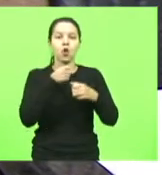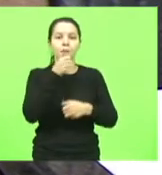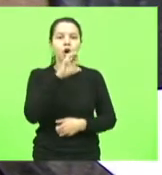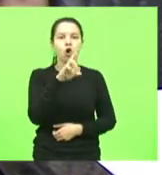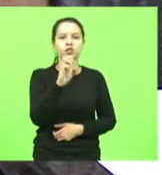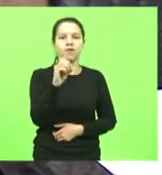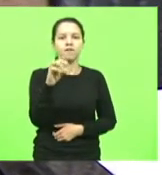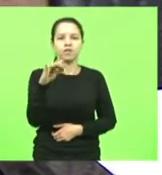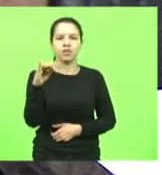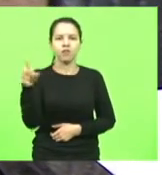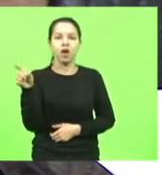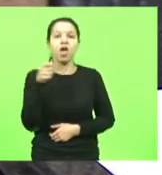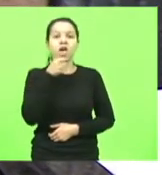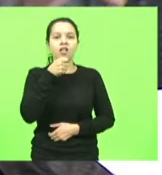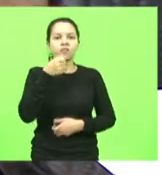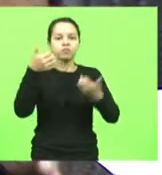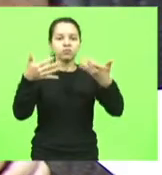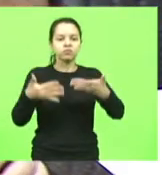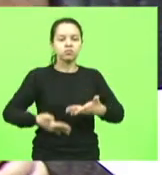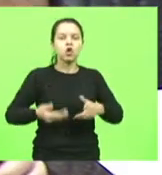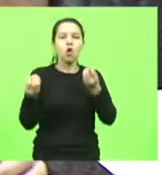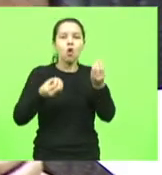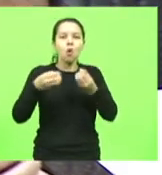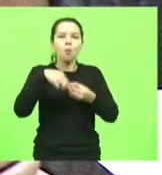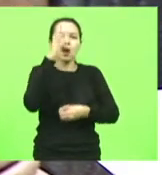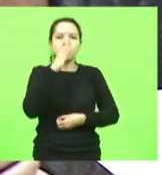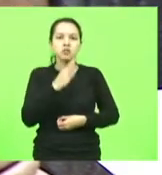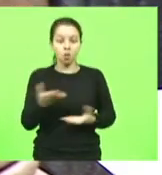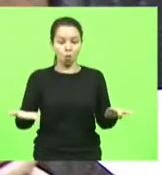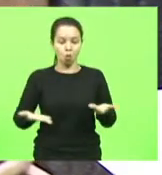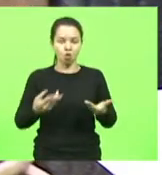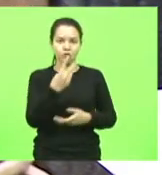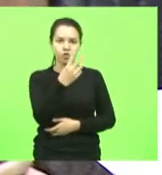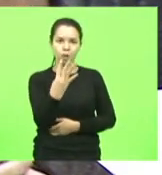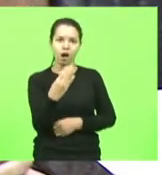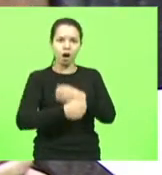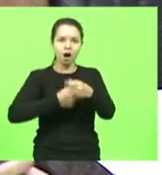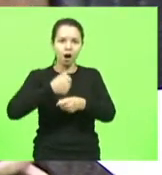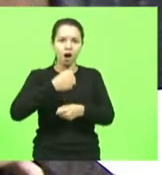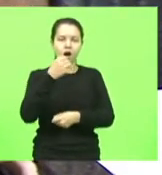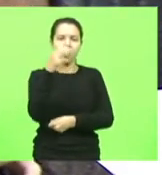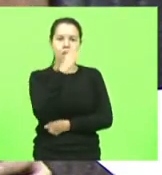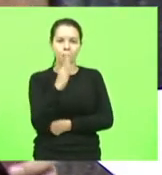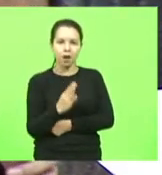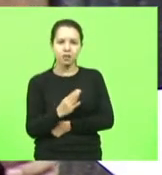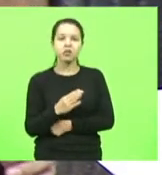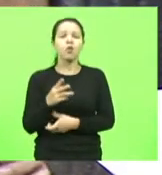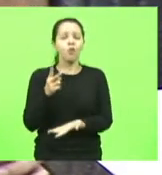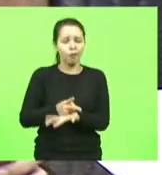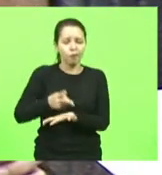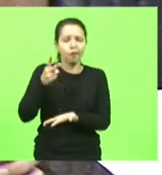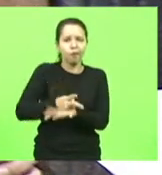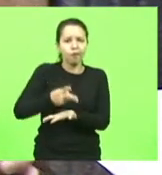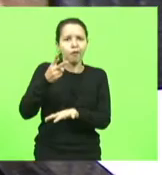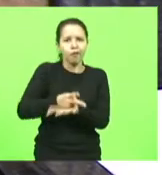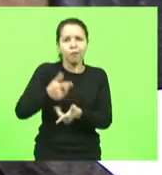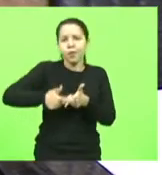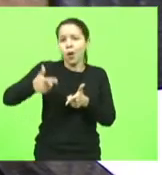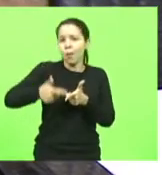Brasil de hoje. Passaram-se 24 anos e o Brasil ainda se defronta com os mesmos